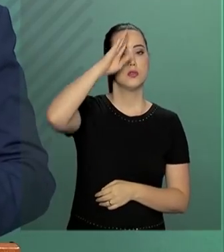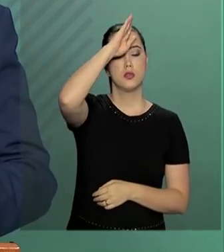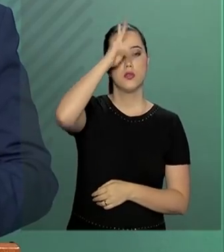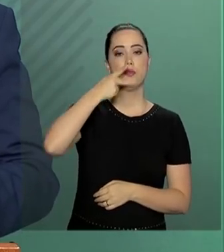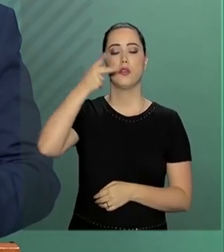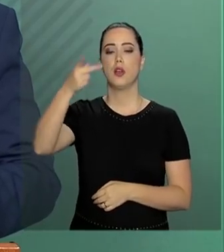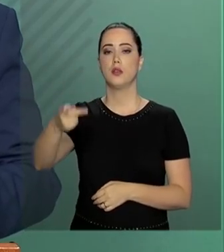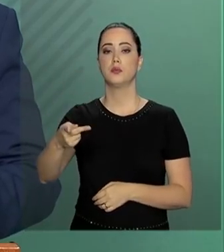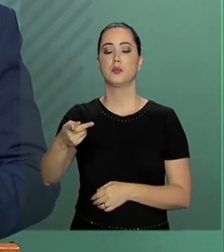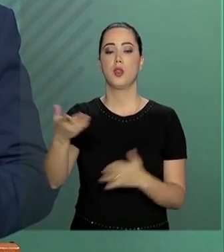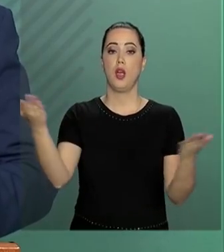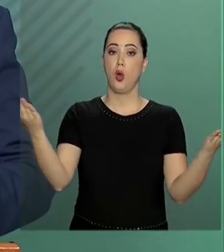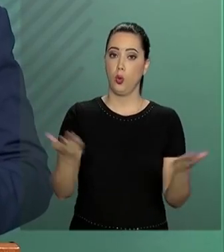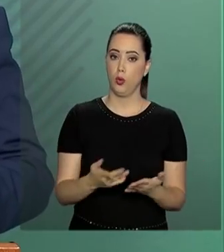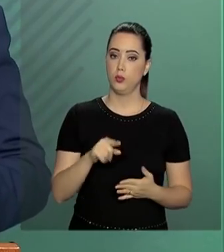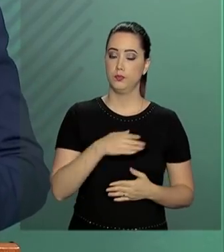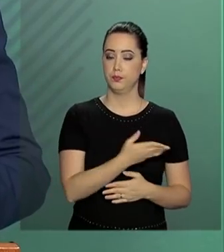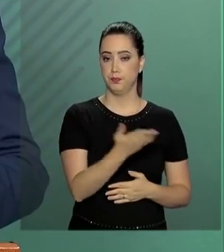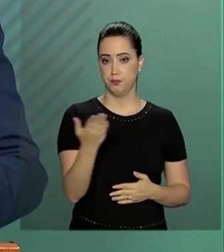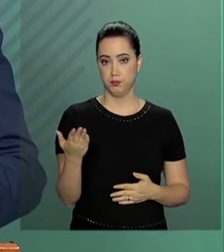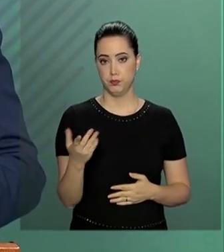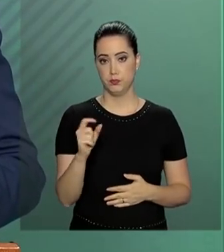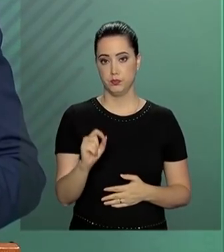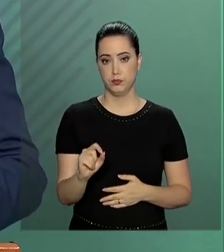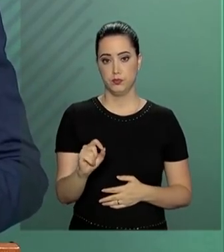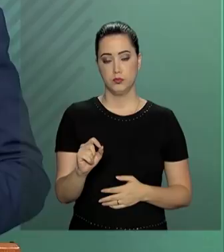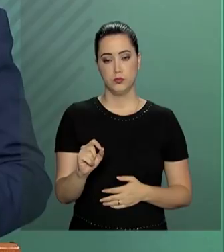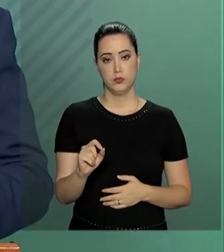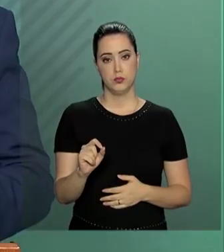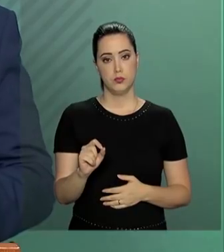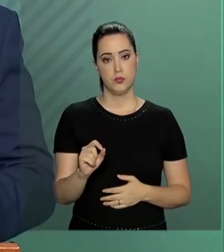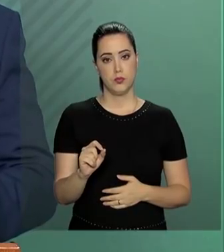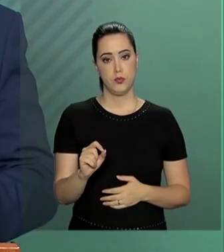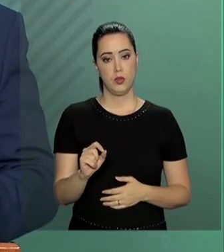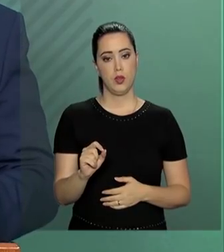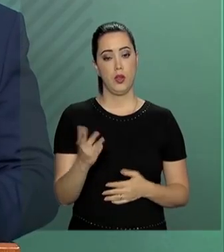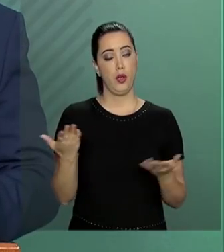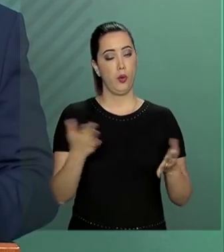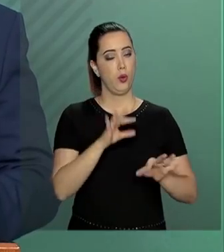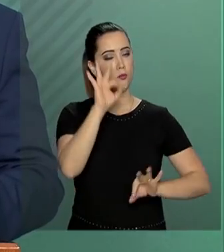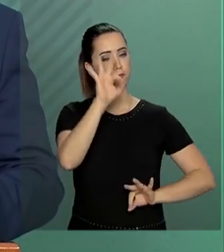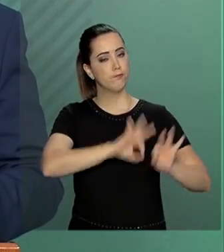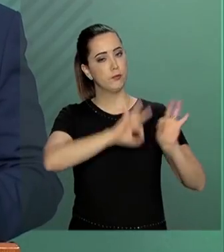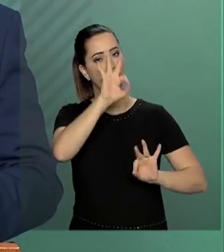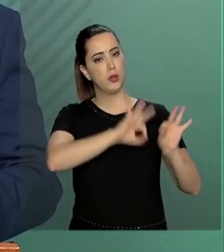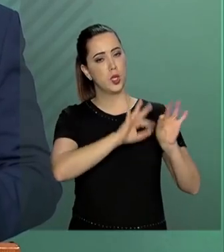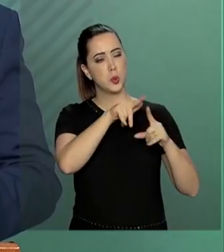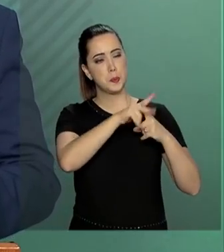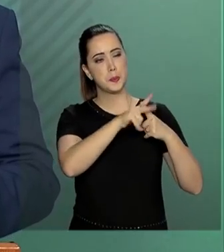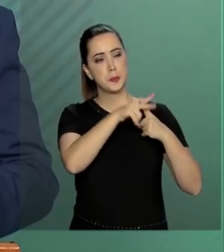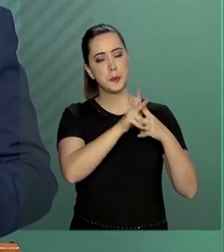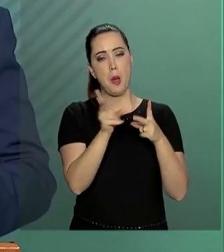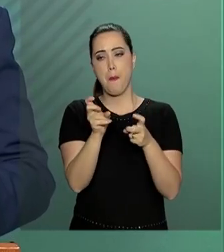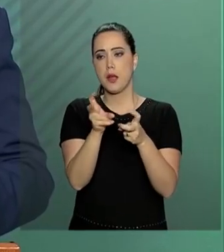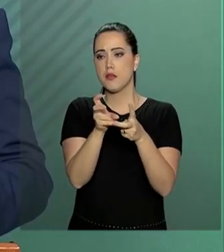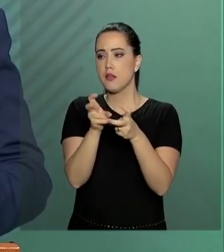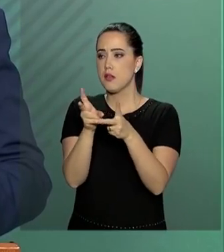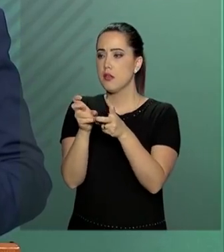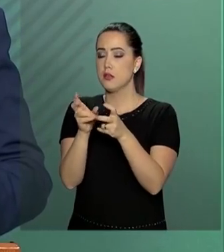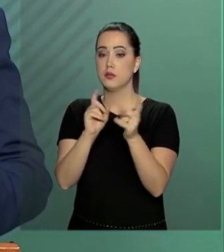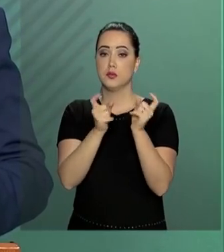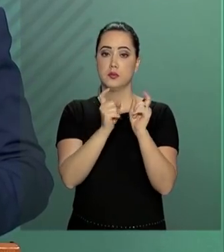de ressaltar, nesse momento, que ainda numa fase de ajuste e de percepção de